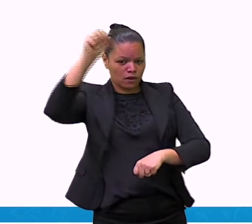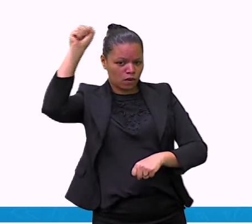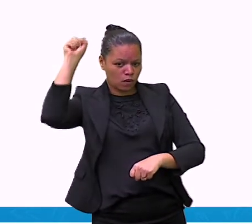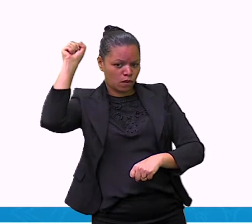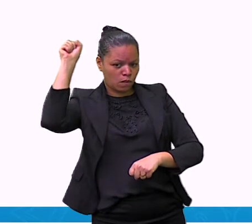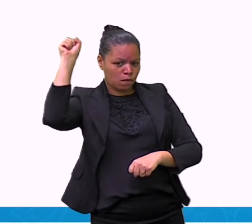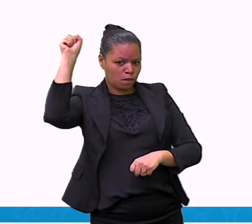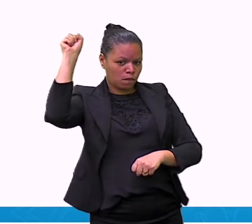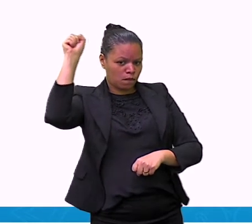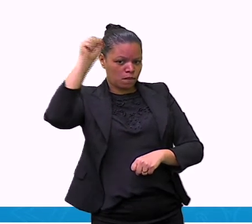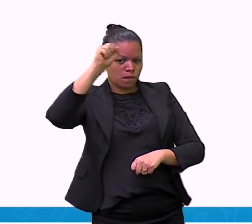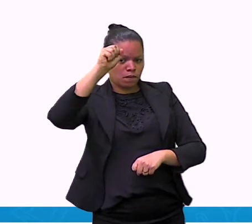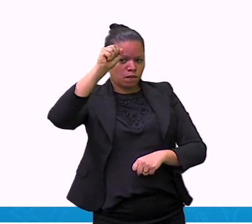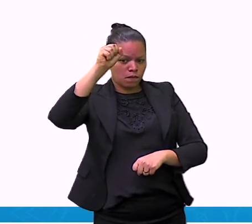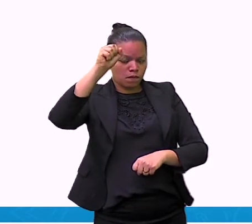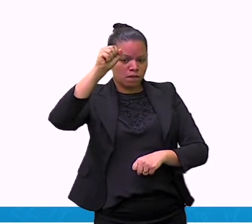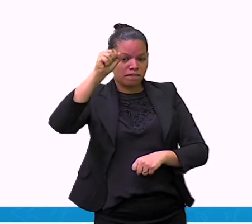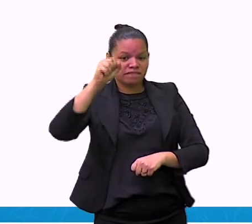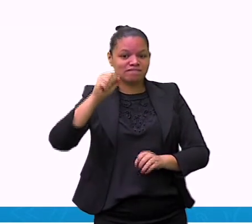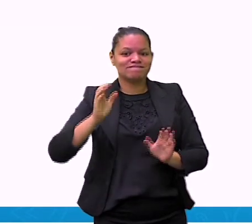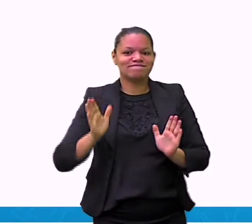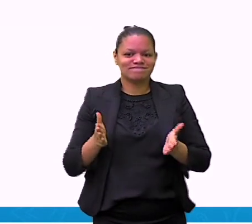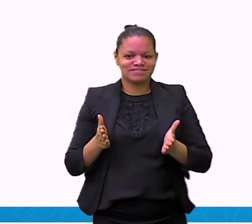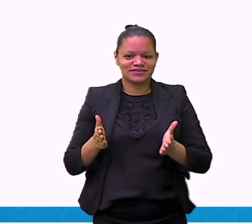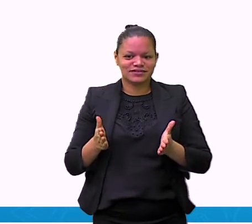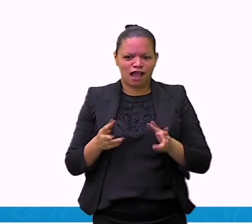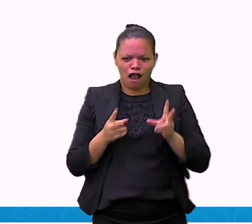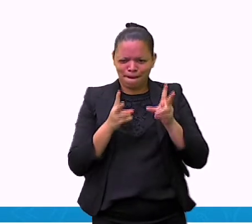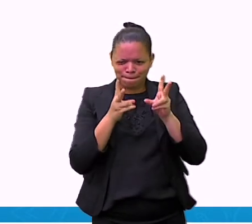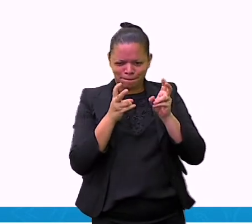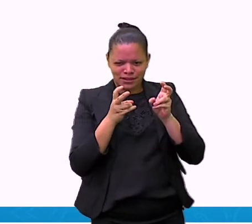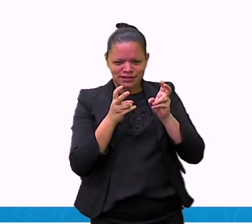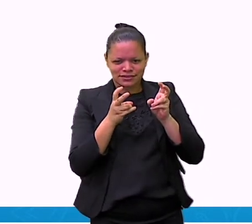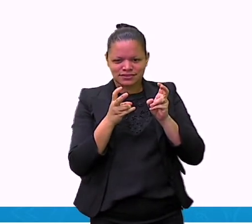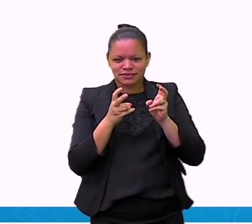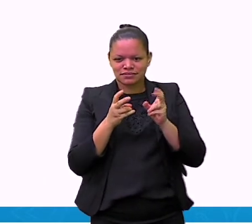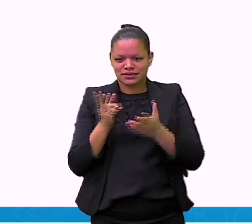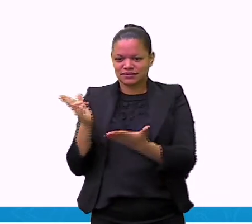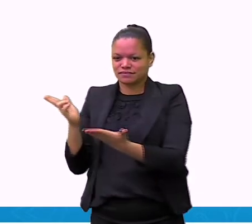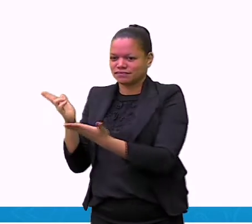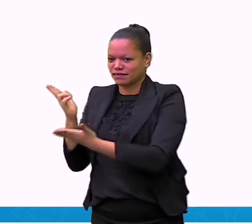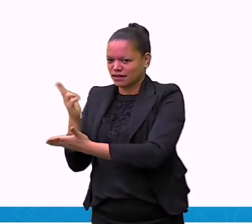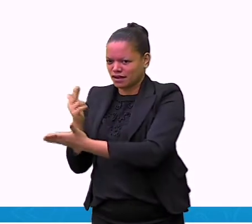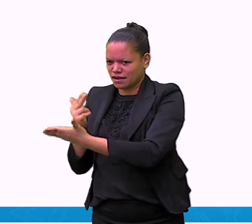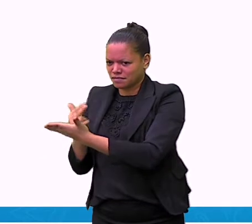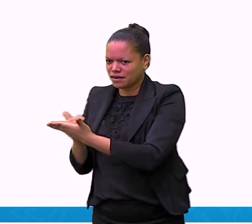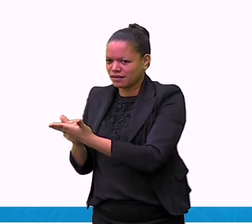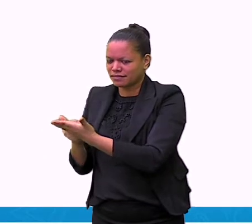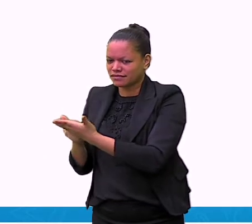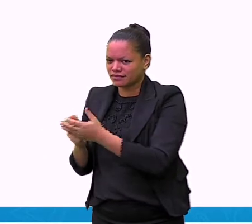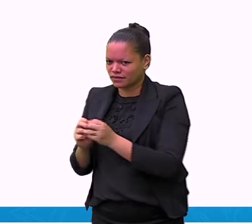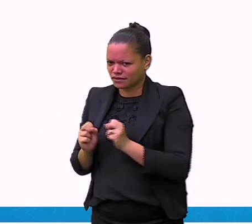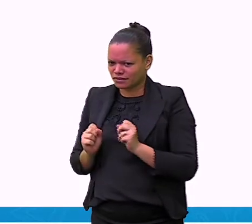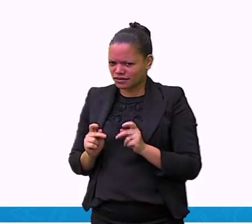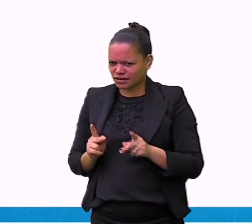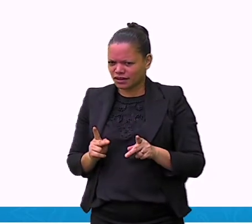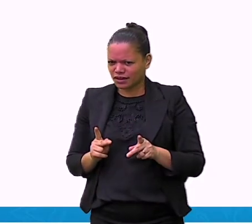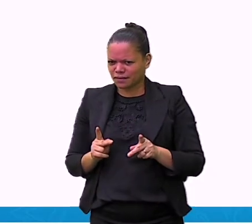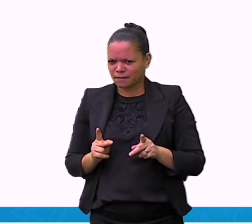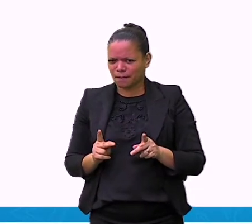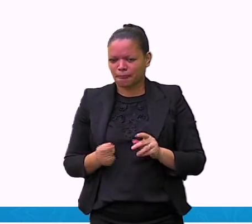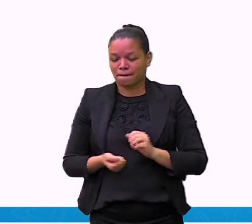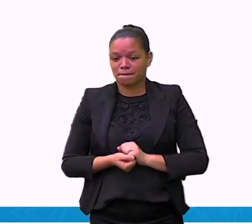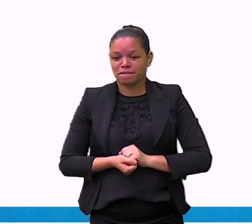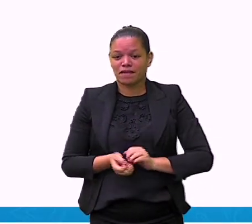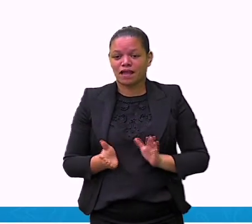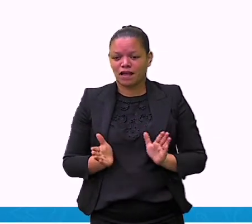informação de onde foi tirado essa notícia que eu falei, nós íamos ler uma